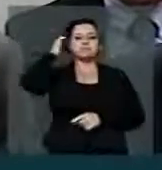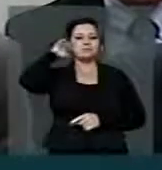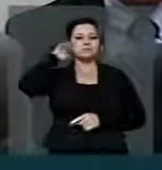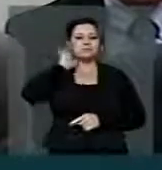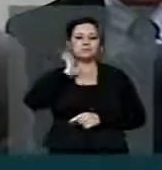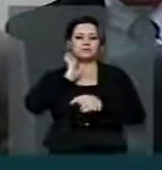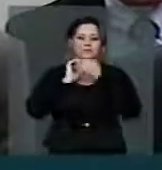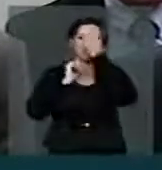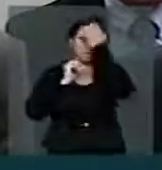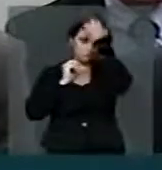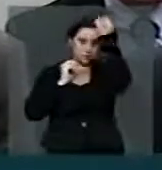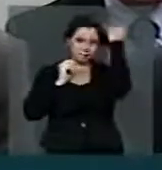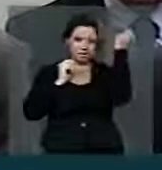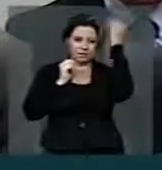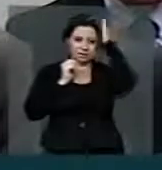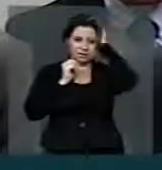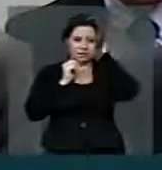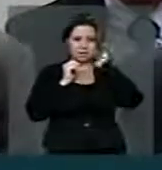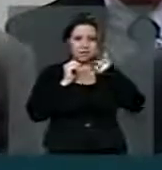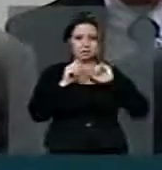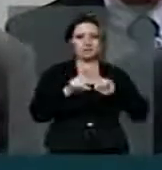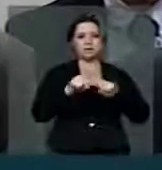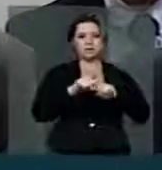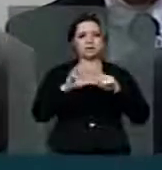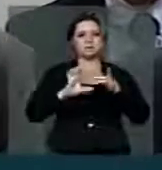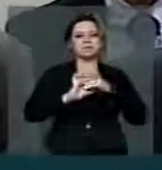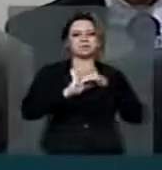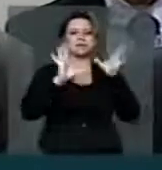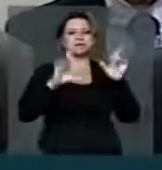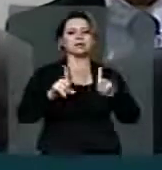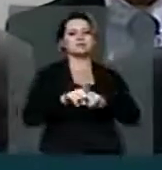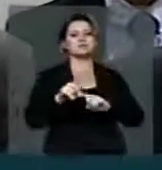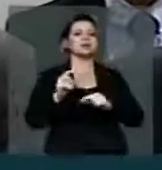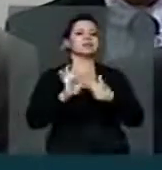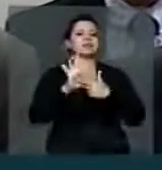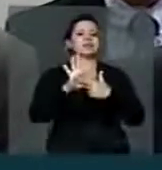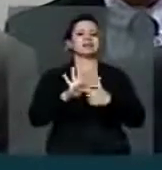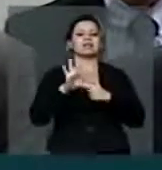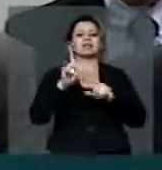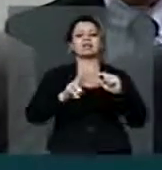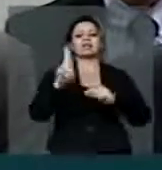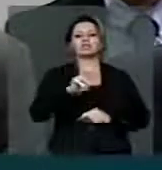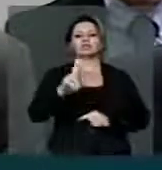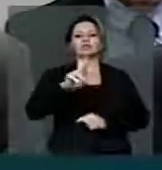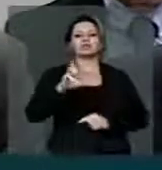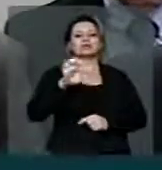E esse é o terceiro pilar. Eu vou explicar por que ele também precisa de uma lei protegendo a liberdade de expressão.